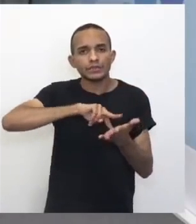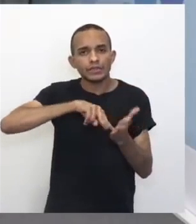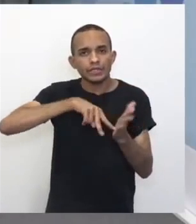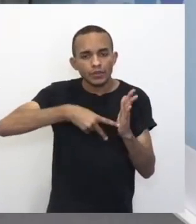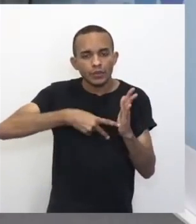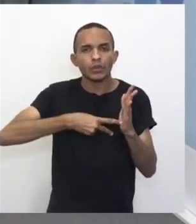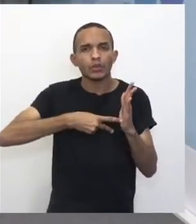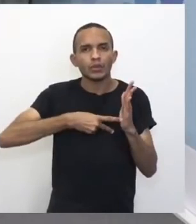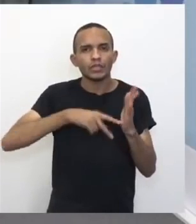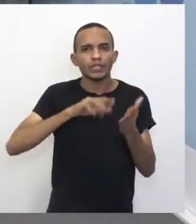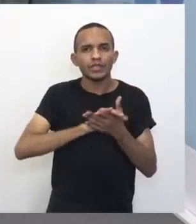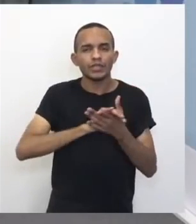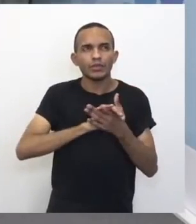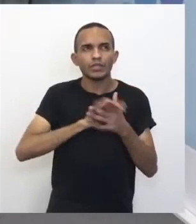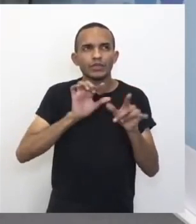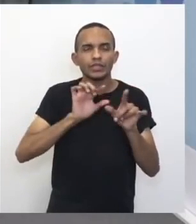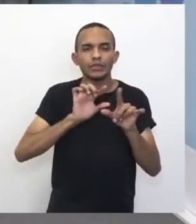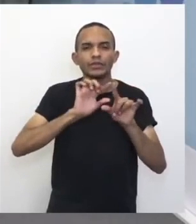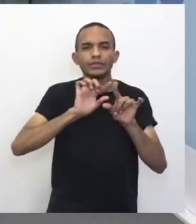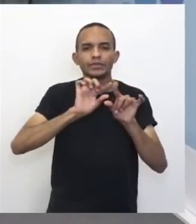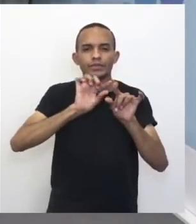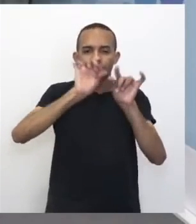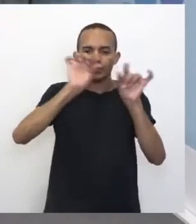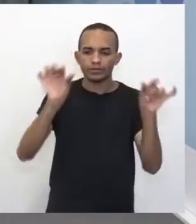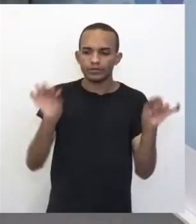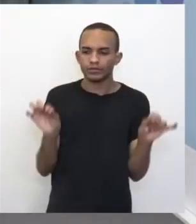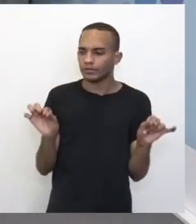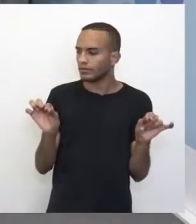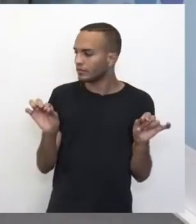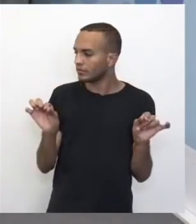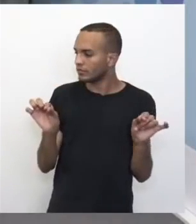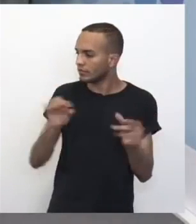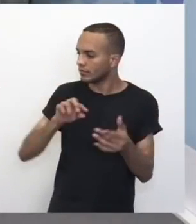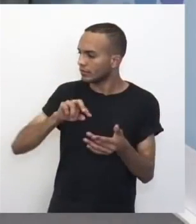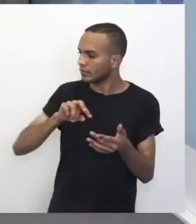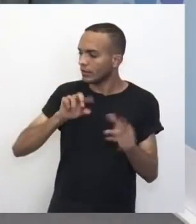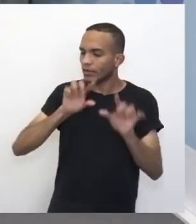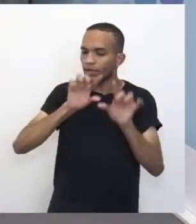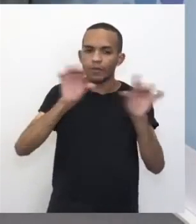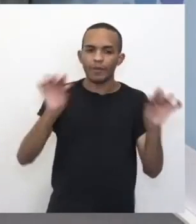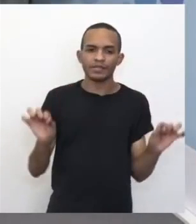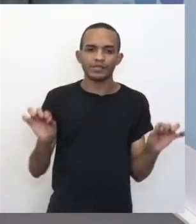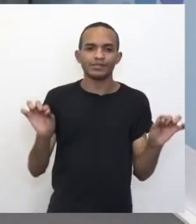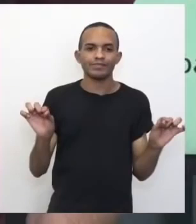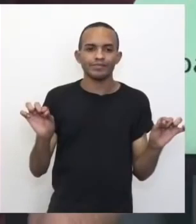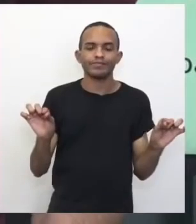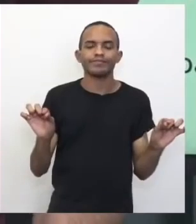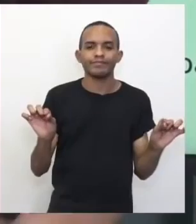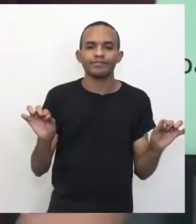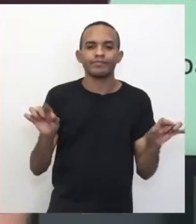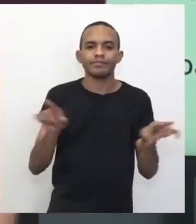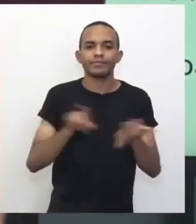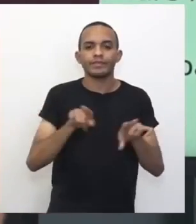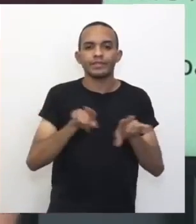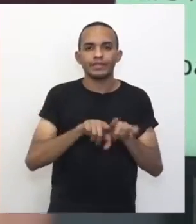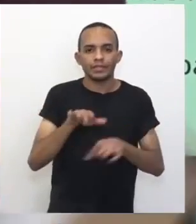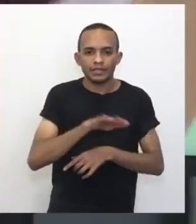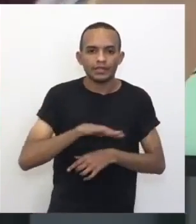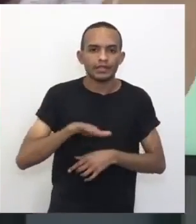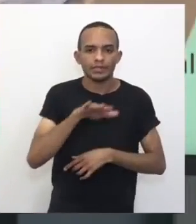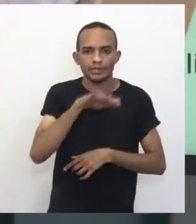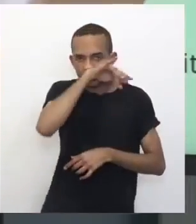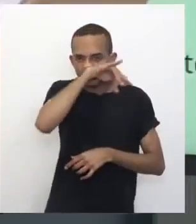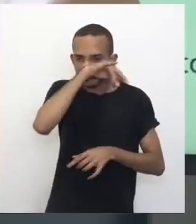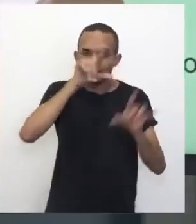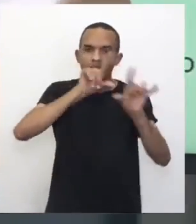consegue medir. Aí, palitinho de churrasco, né? Eu peguei aqui um palito bem simples de churrasco. Você vai o quê?